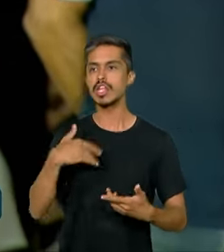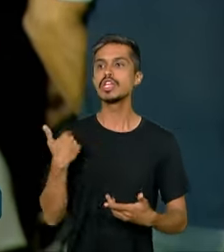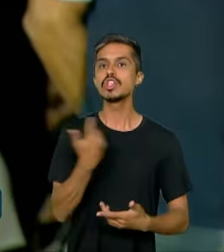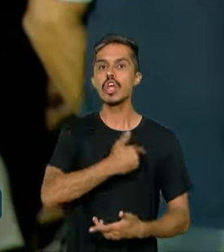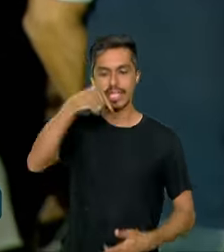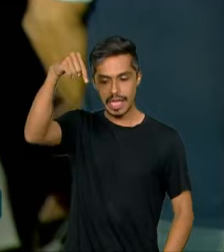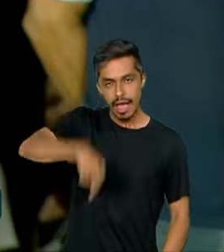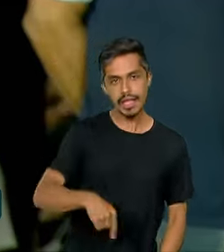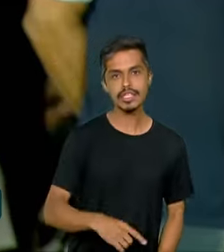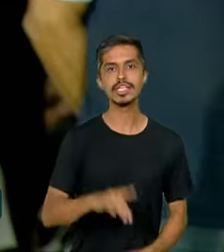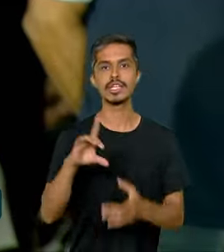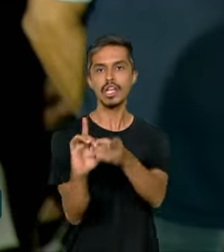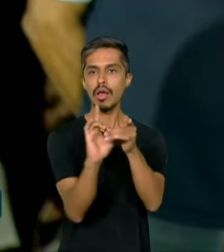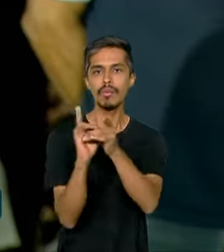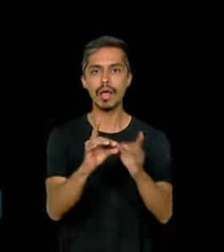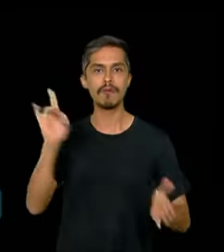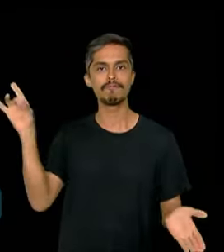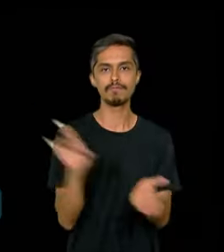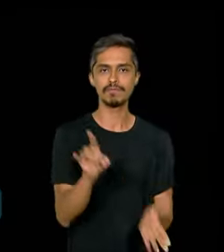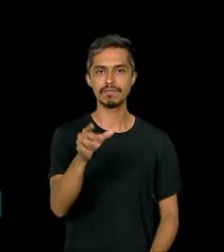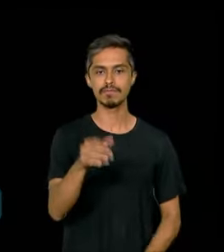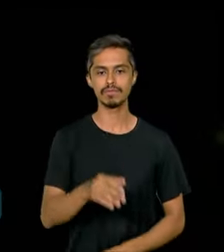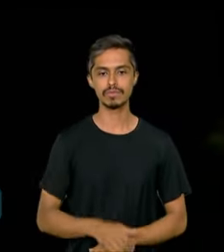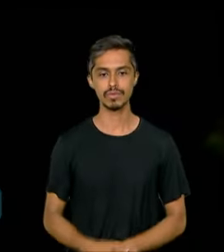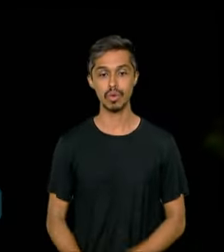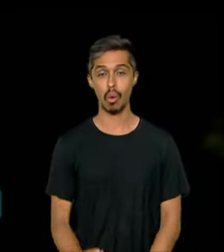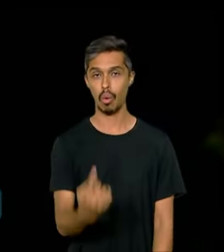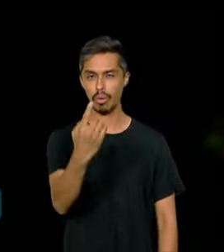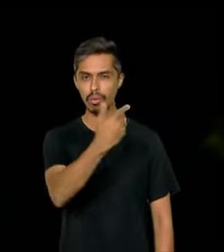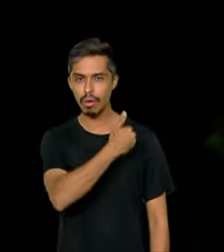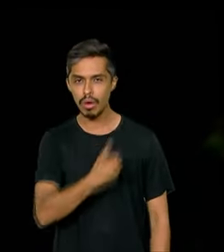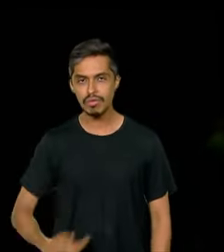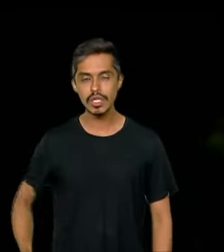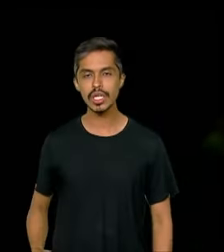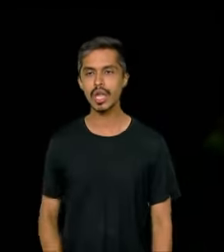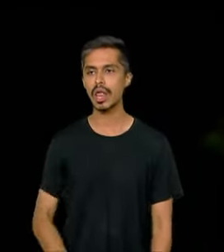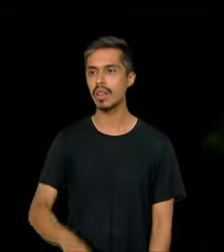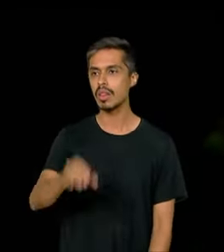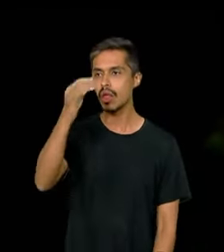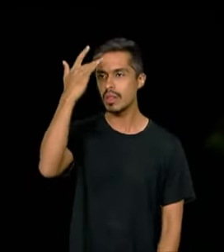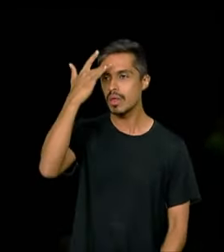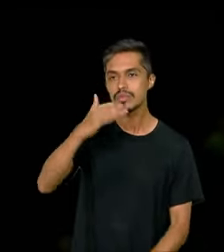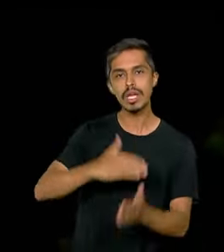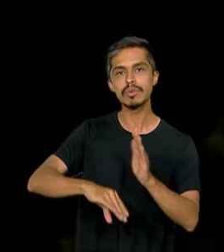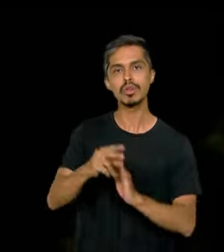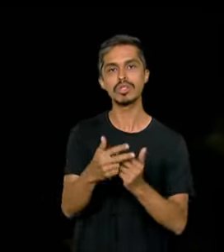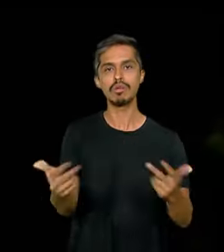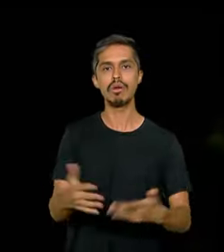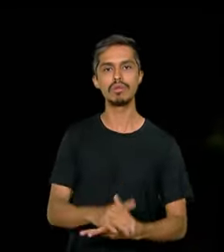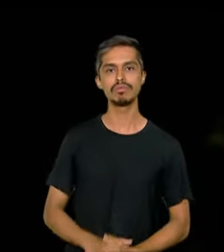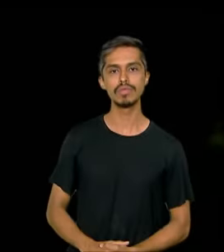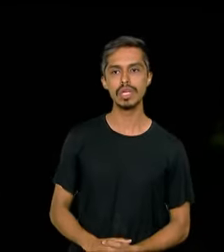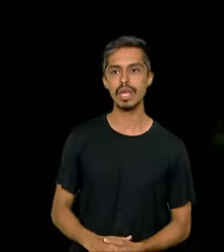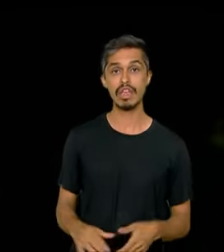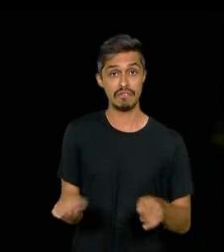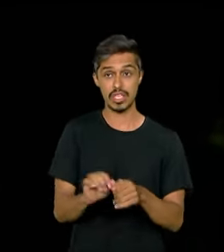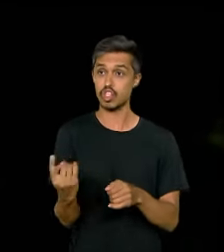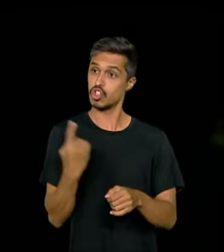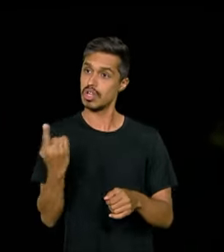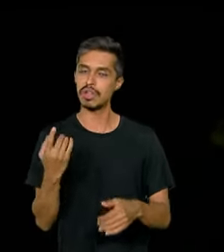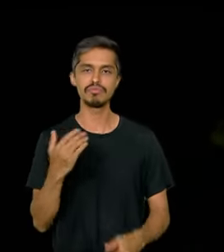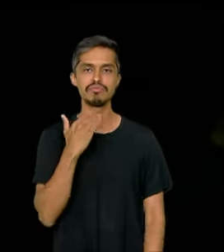aqui é a democracia na ponta. Um governo não sabe de tudo e não se faz sozinho.